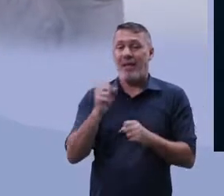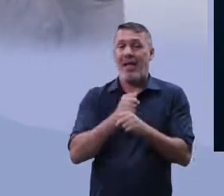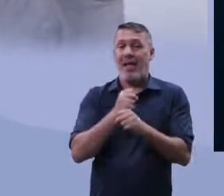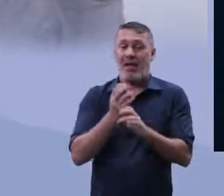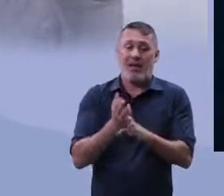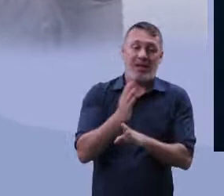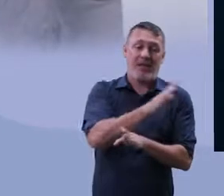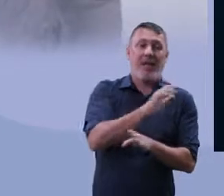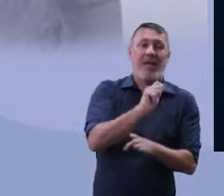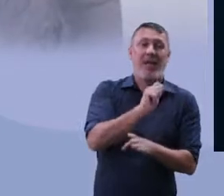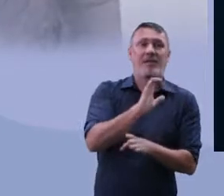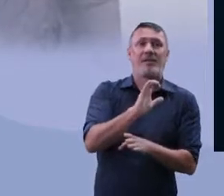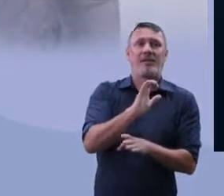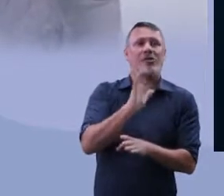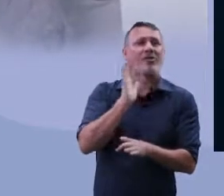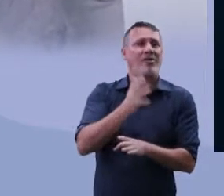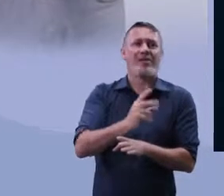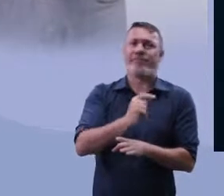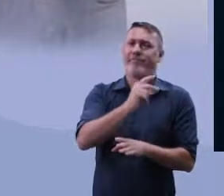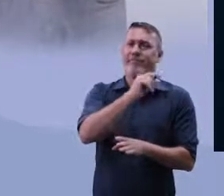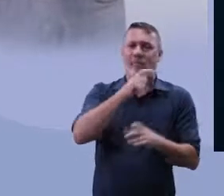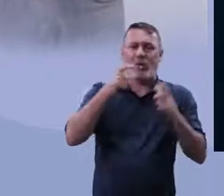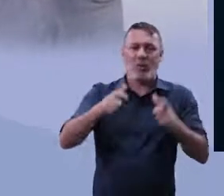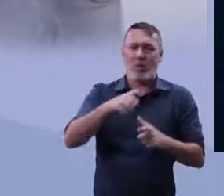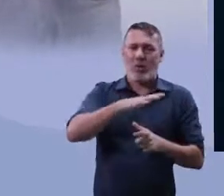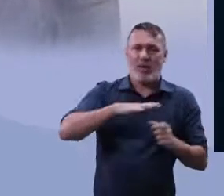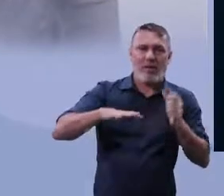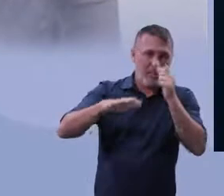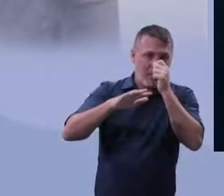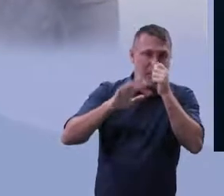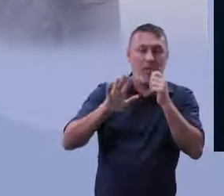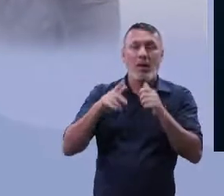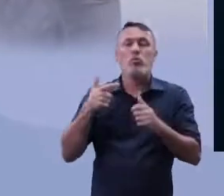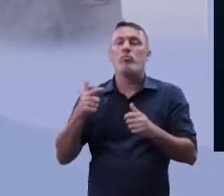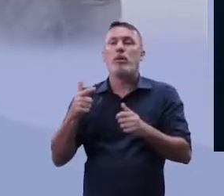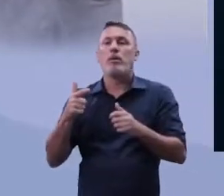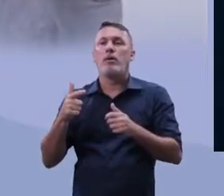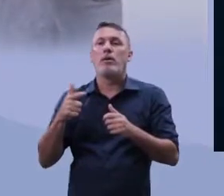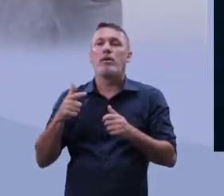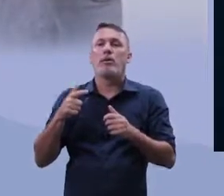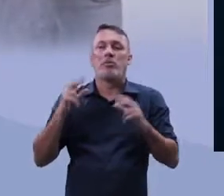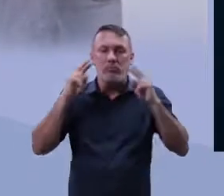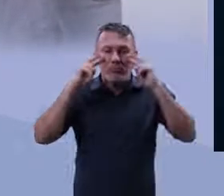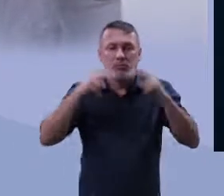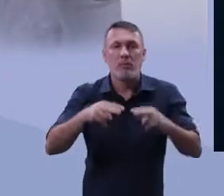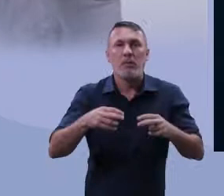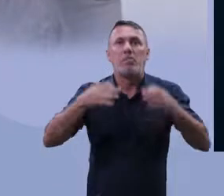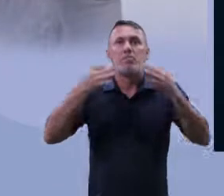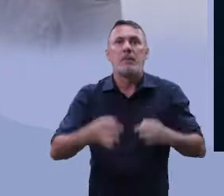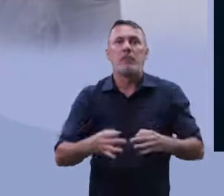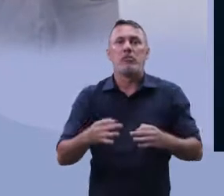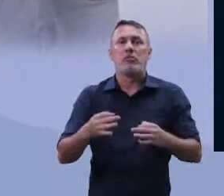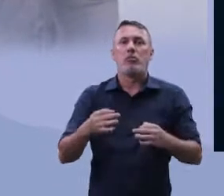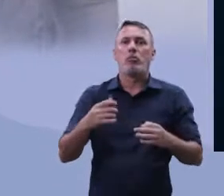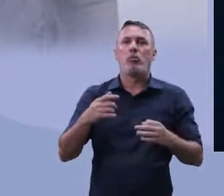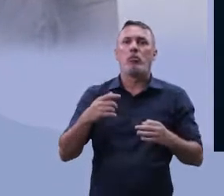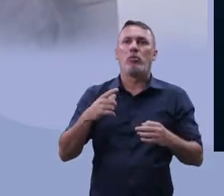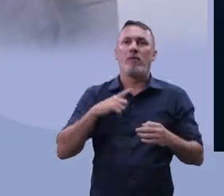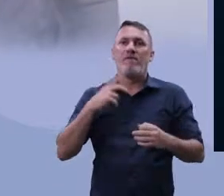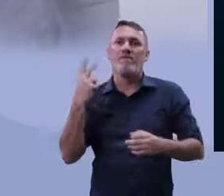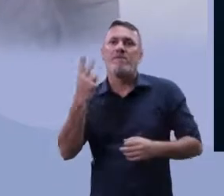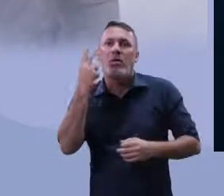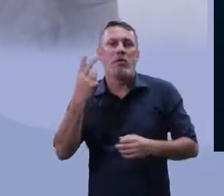estarem ocupando a região, mas só que sem nenhum reconhecimento. E aí, que aconteceu?